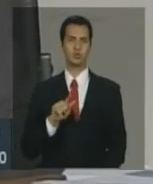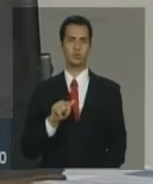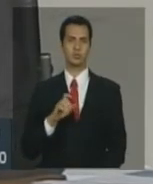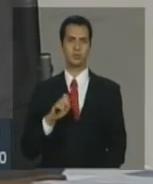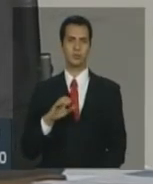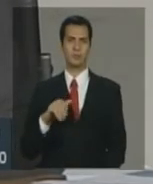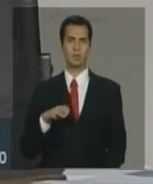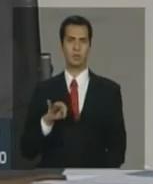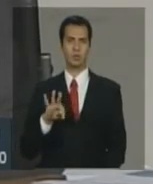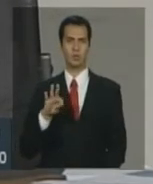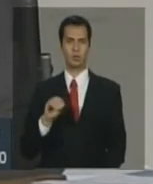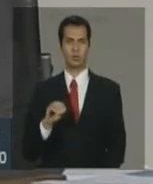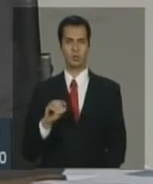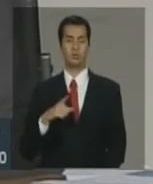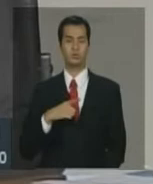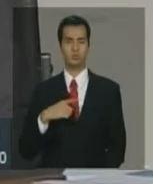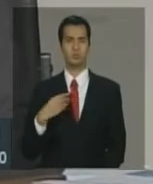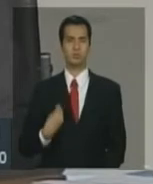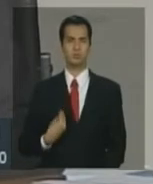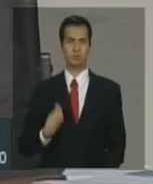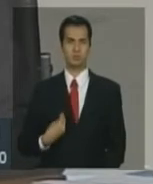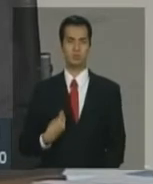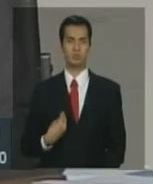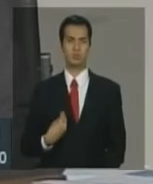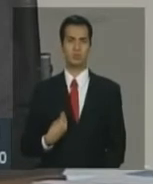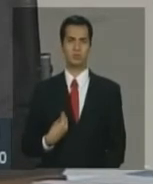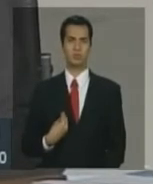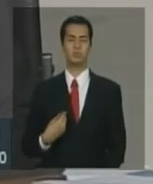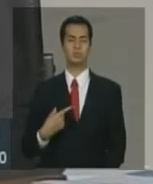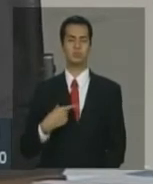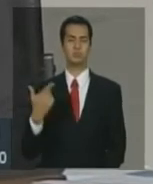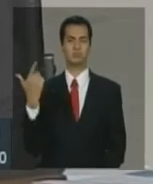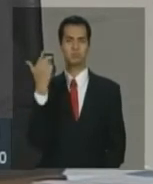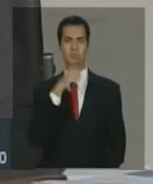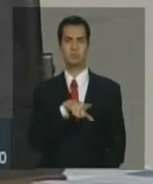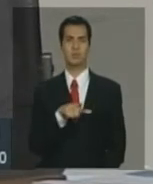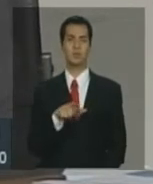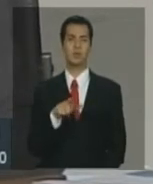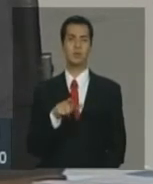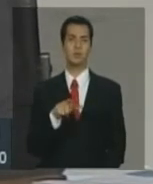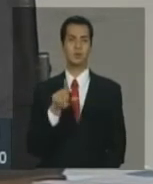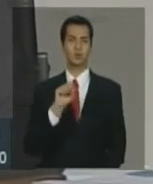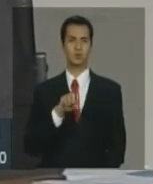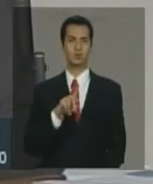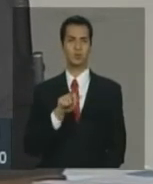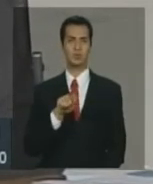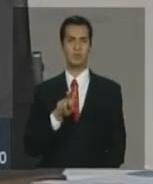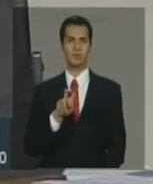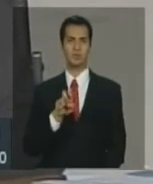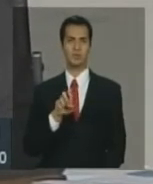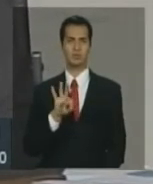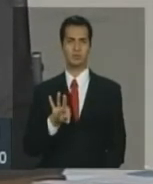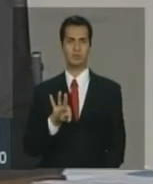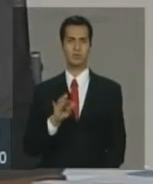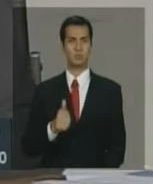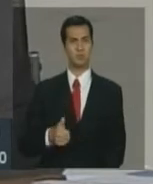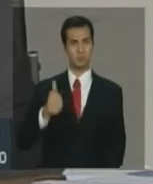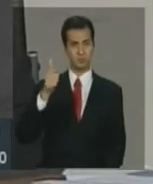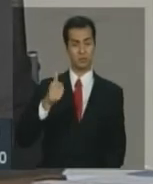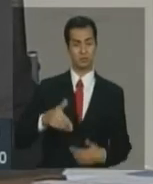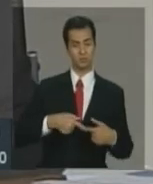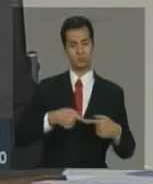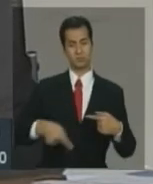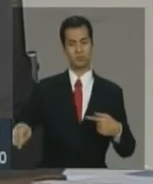contingenciamento garante a execução do primário ao longo do ano. Então, isso não muda.